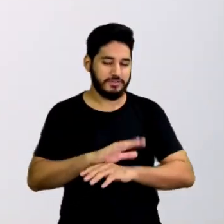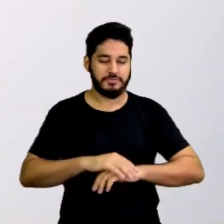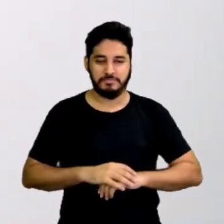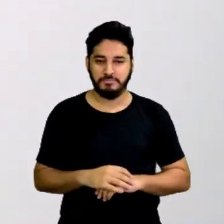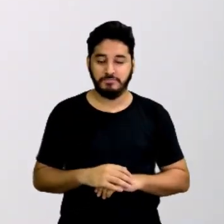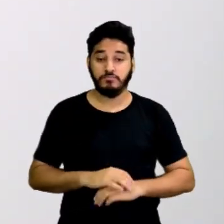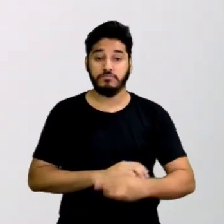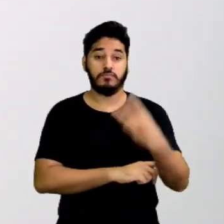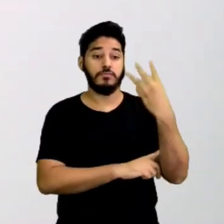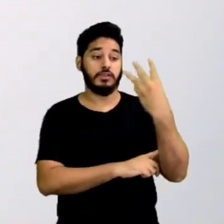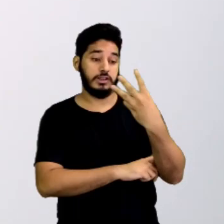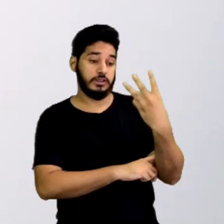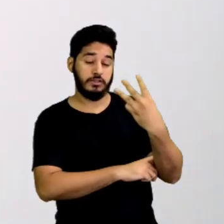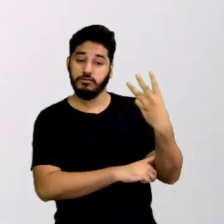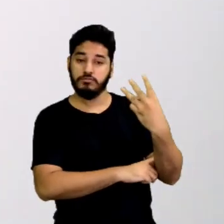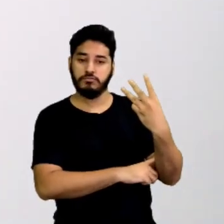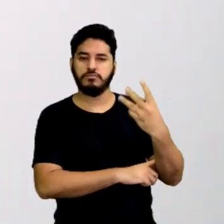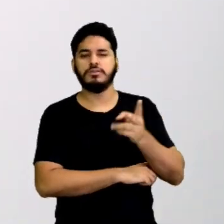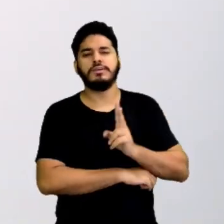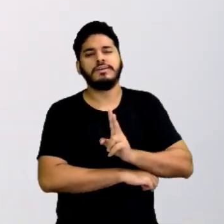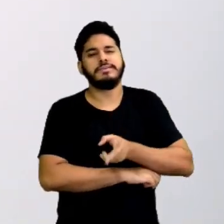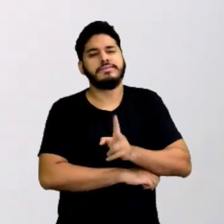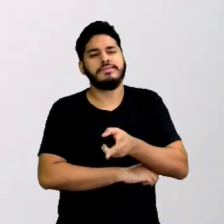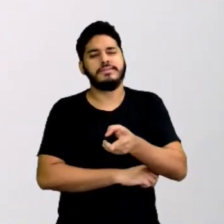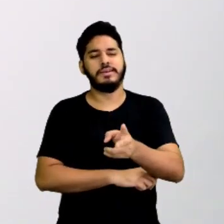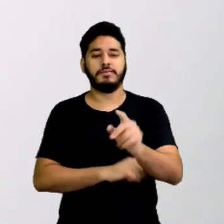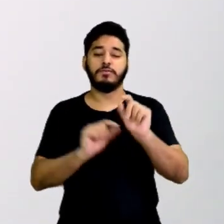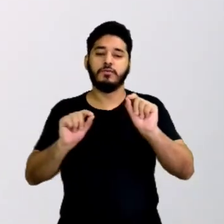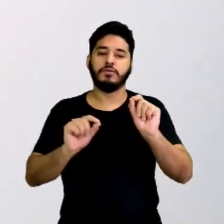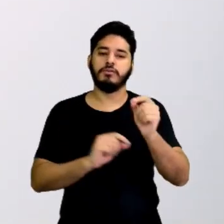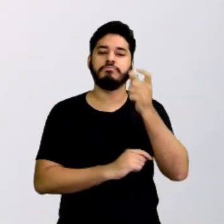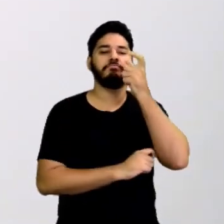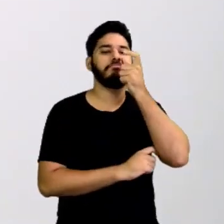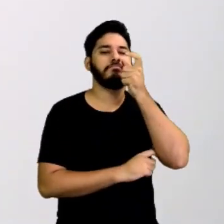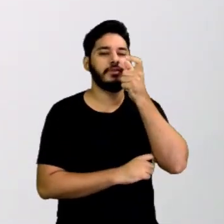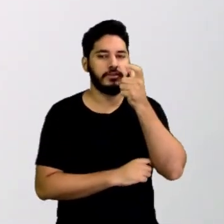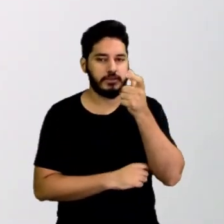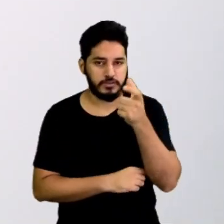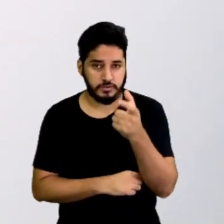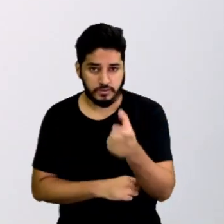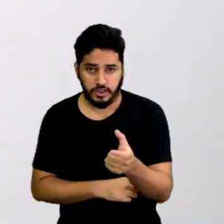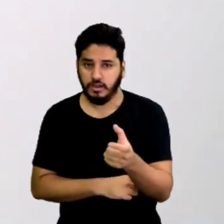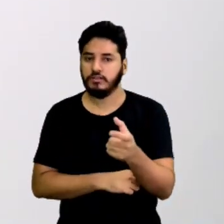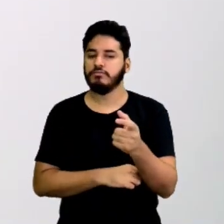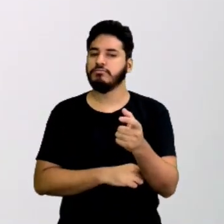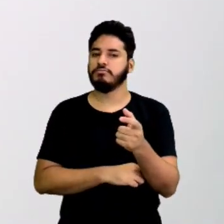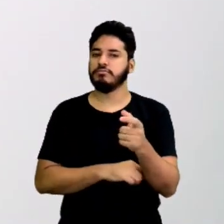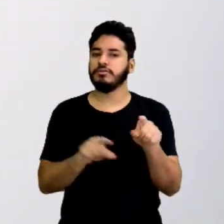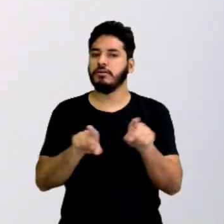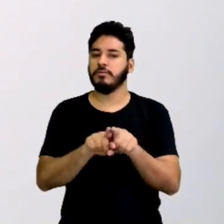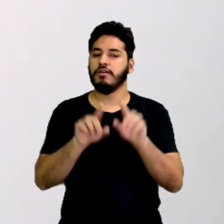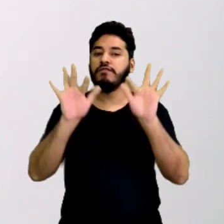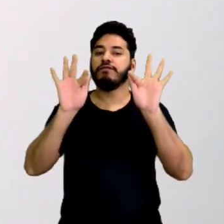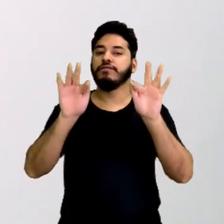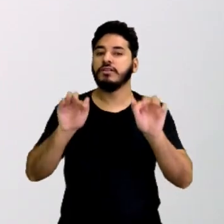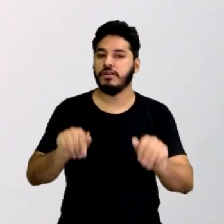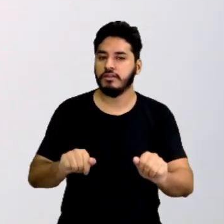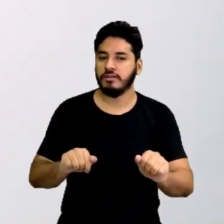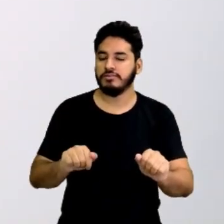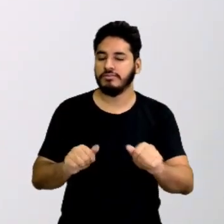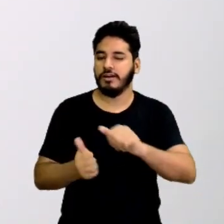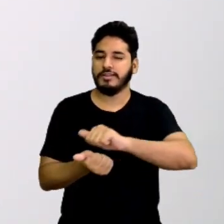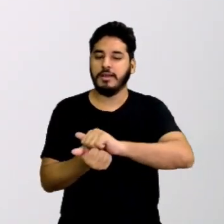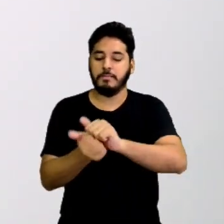Terceiro, sempre com intencionalidade, finalidade. Adequando também